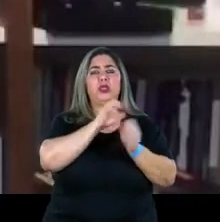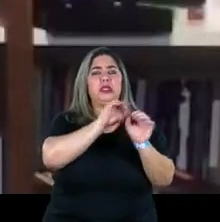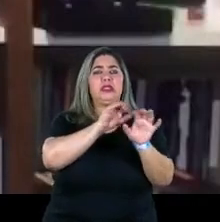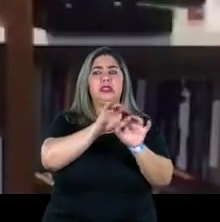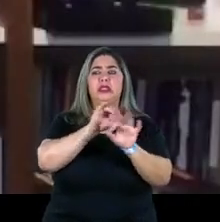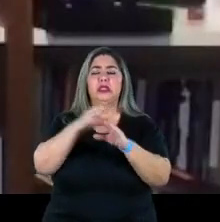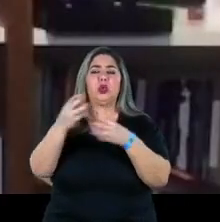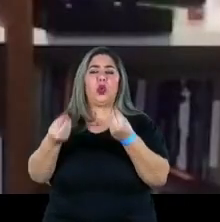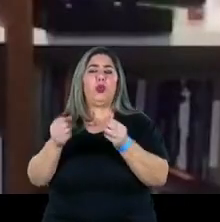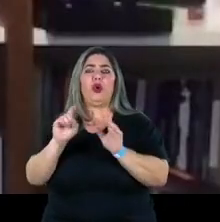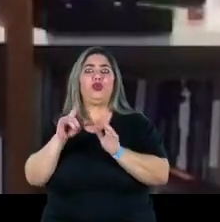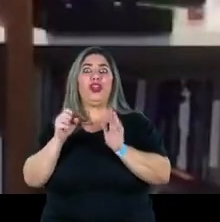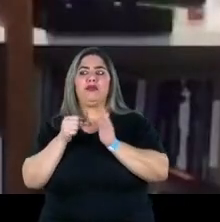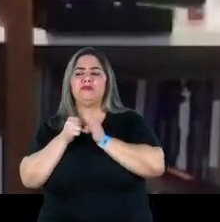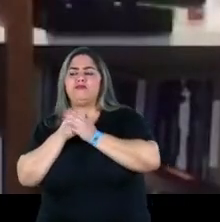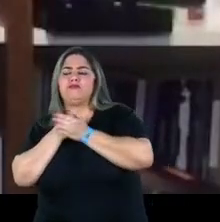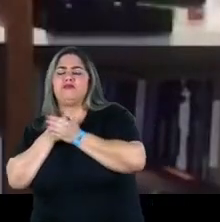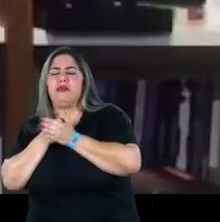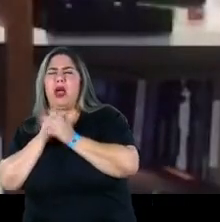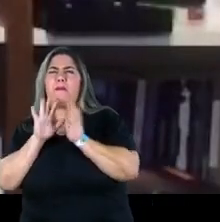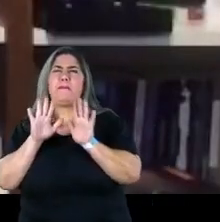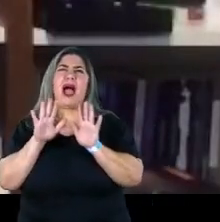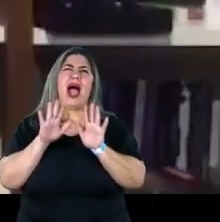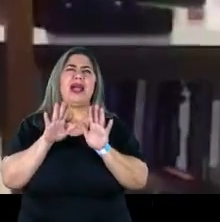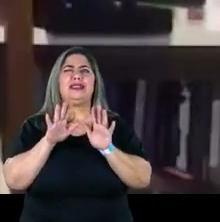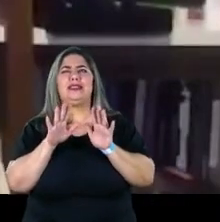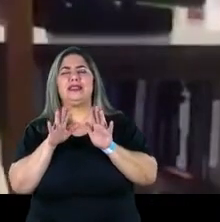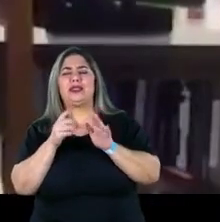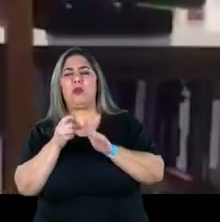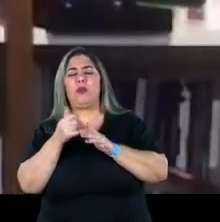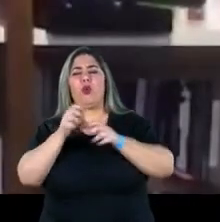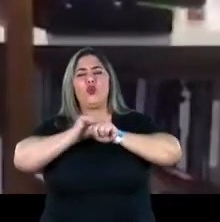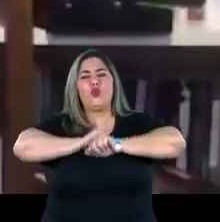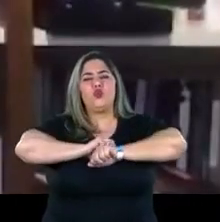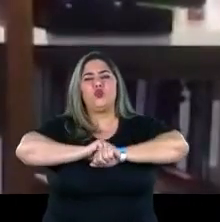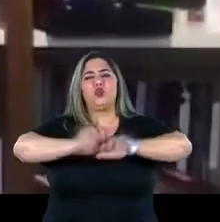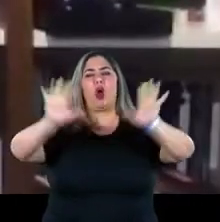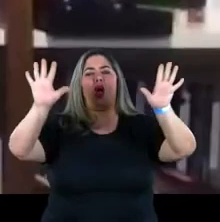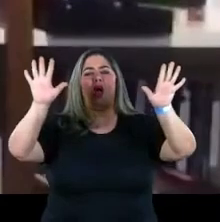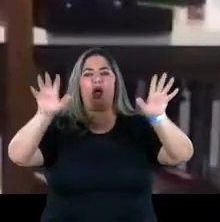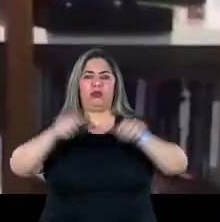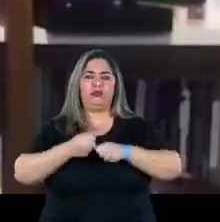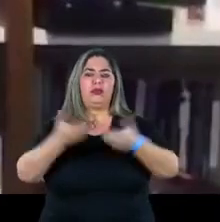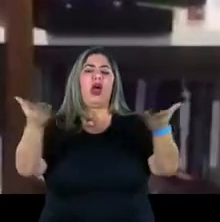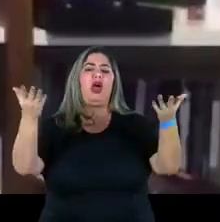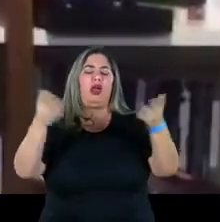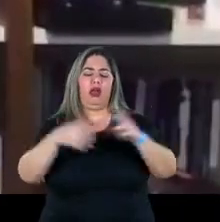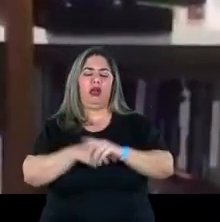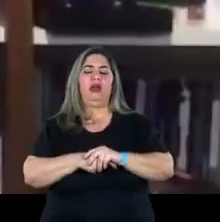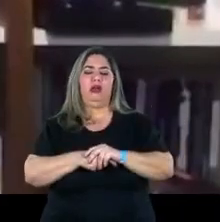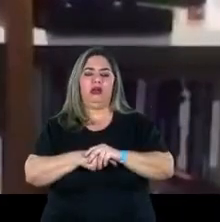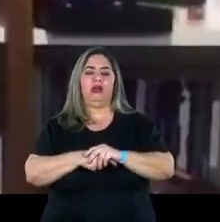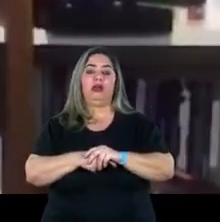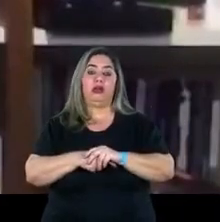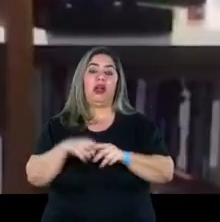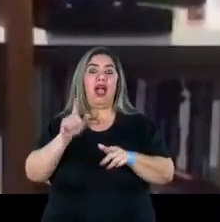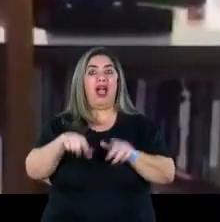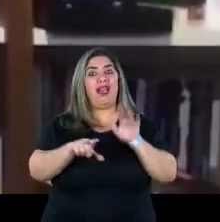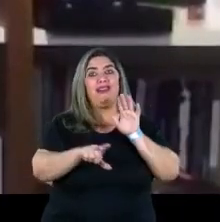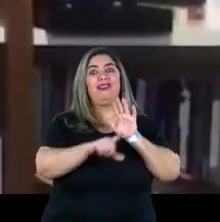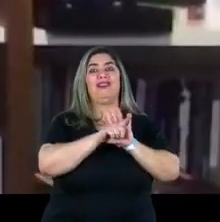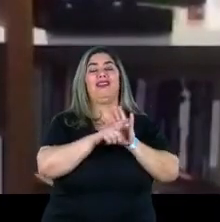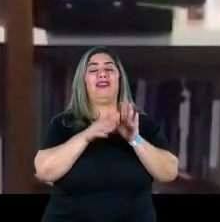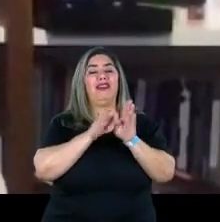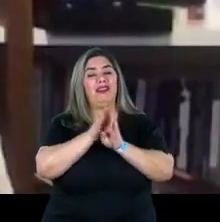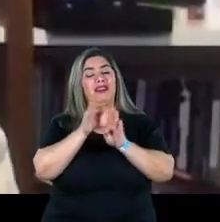não digo escondido, mas pouco explorado, pouco, e existe esse guia até hoje, que é a lei que está aí, que